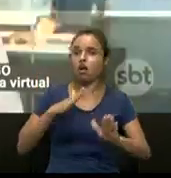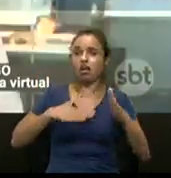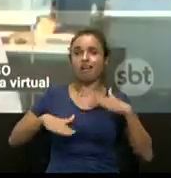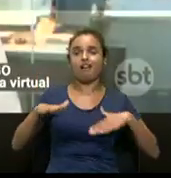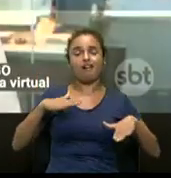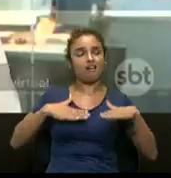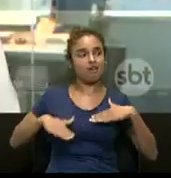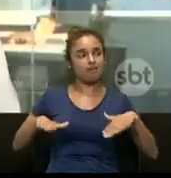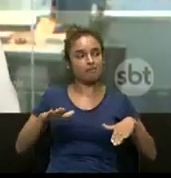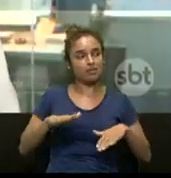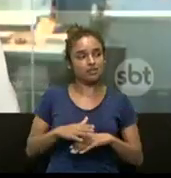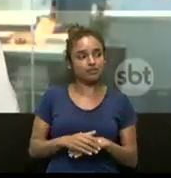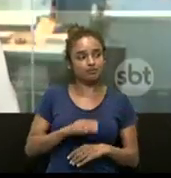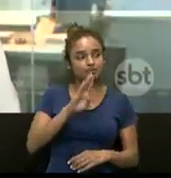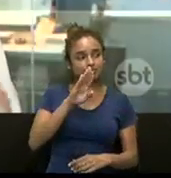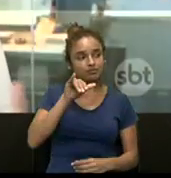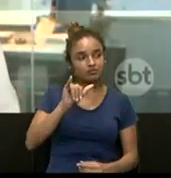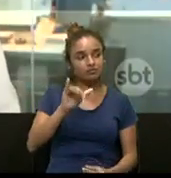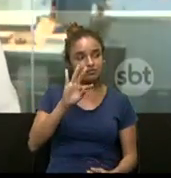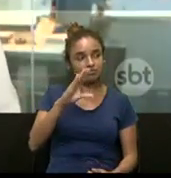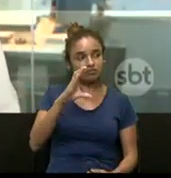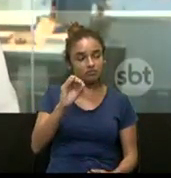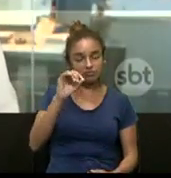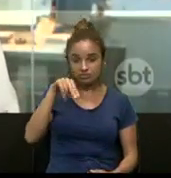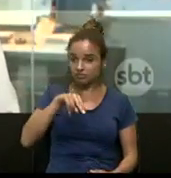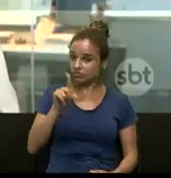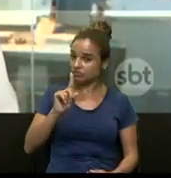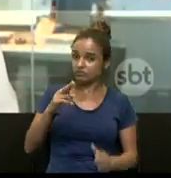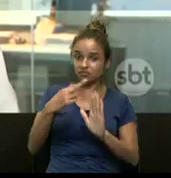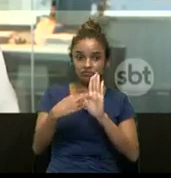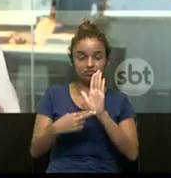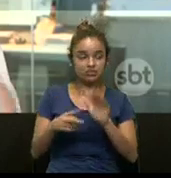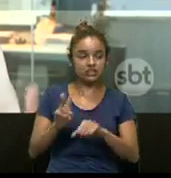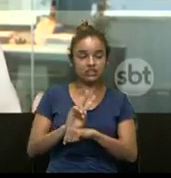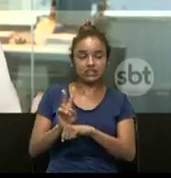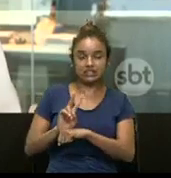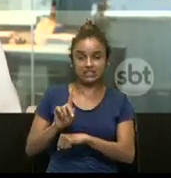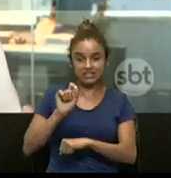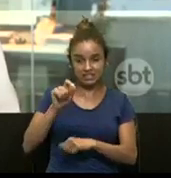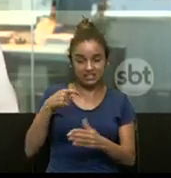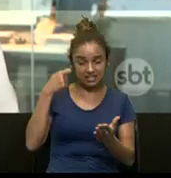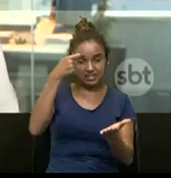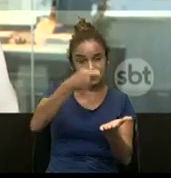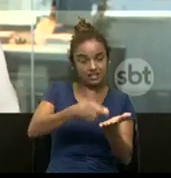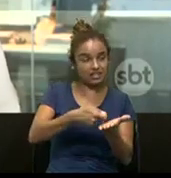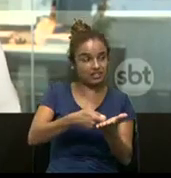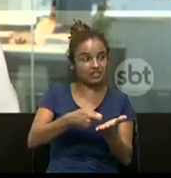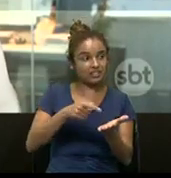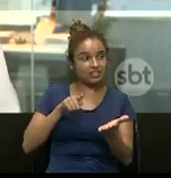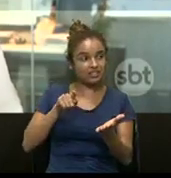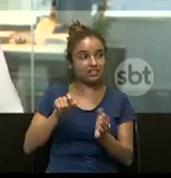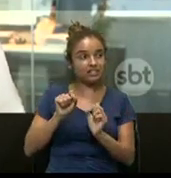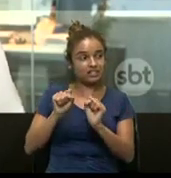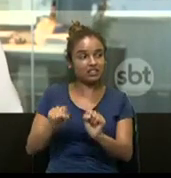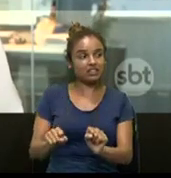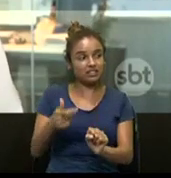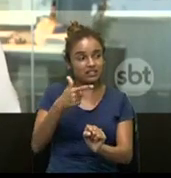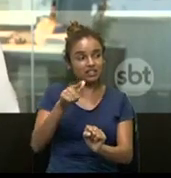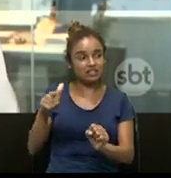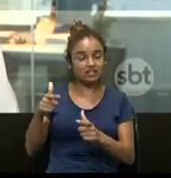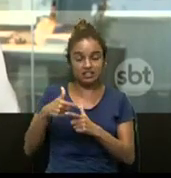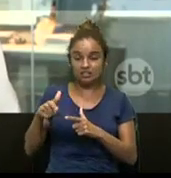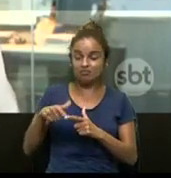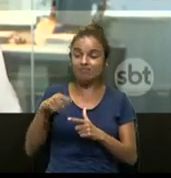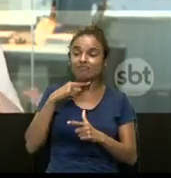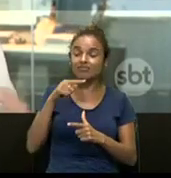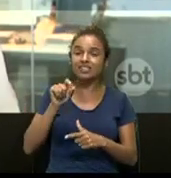mesa. Lembrando que o Bitcoin ainda não é regulamentado. Então, para quem paga, você pode não ter tanto problema.